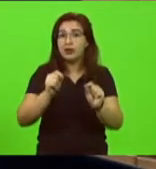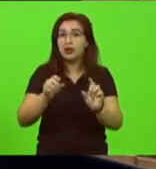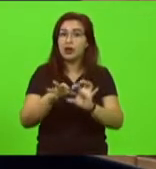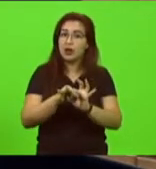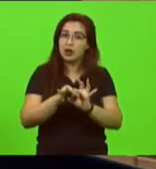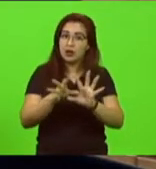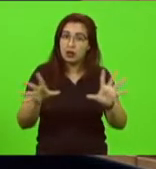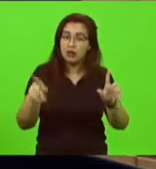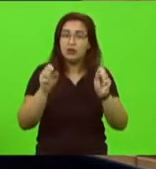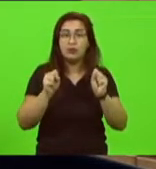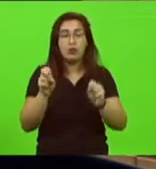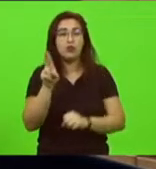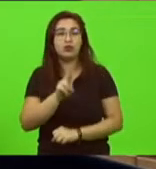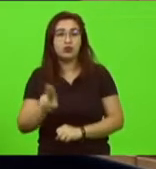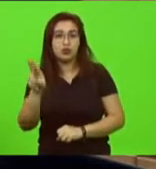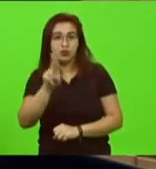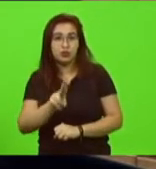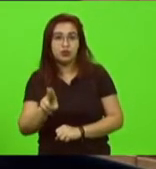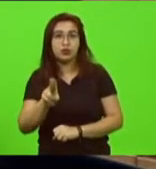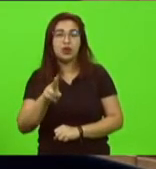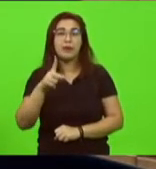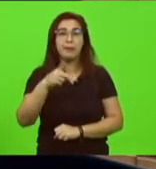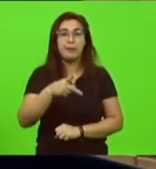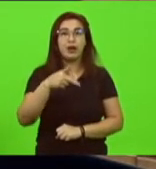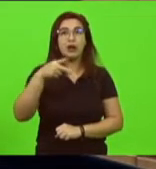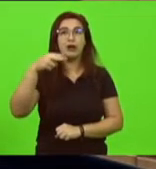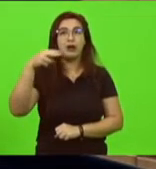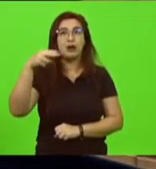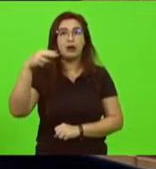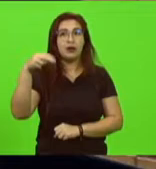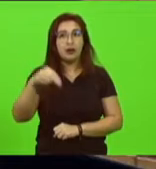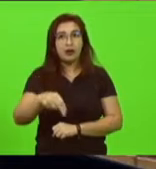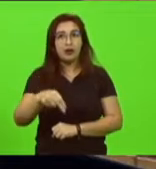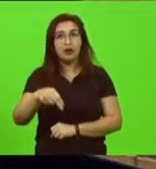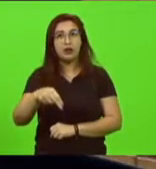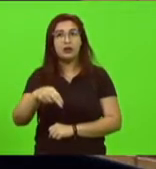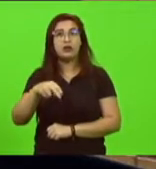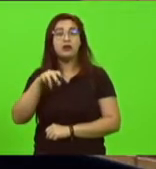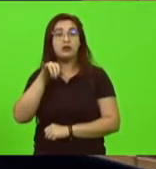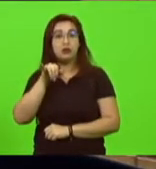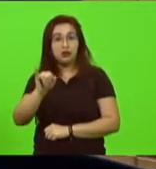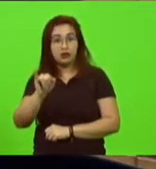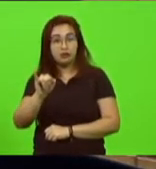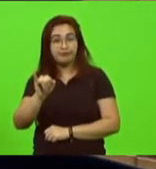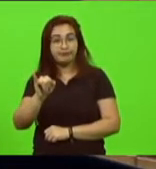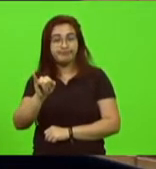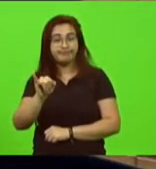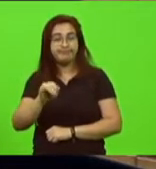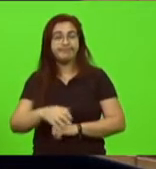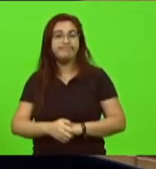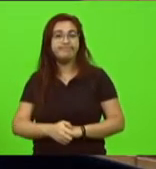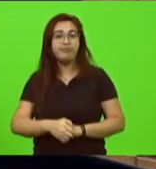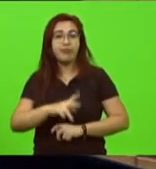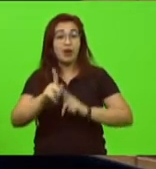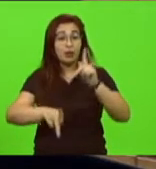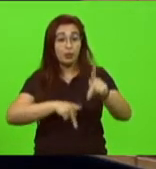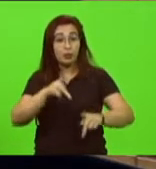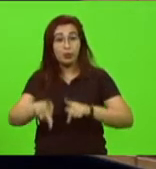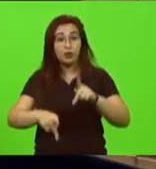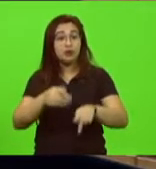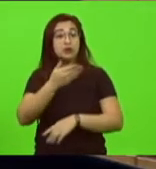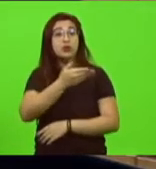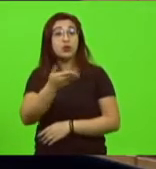inclusão no PNI no plano nacional de imunização a população deve ver na